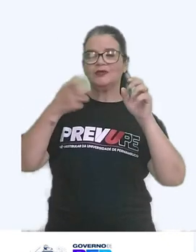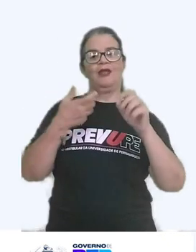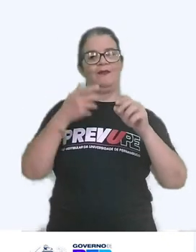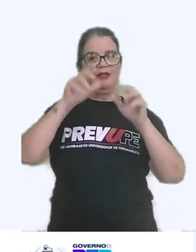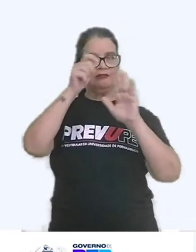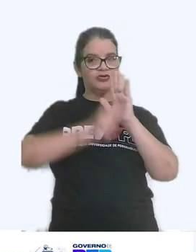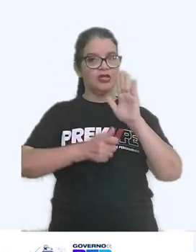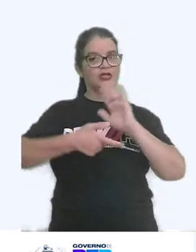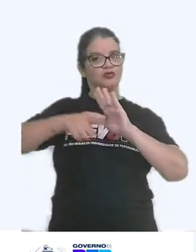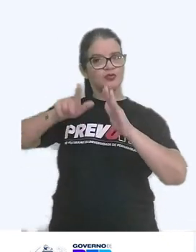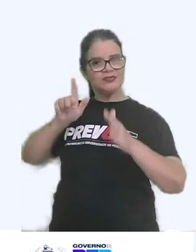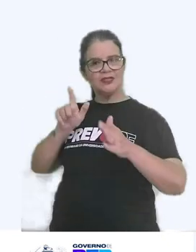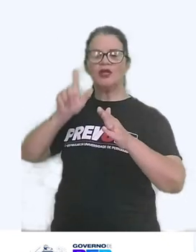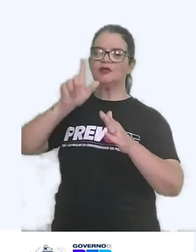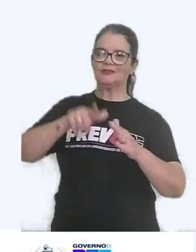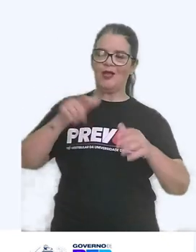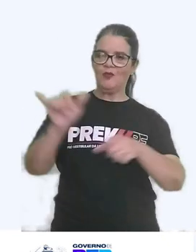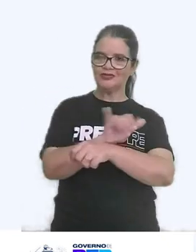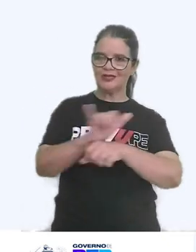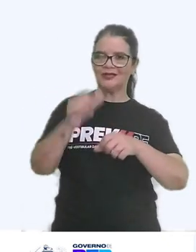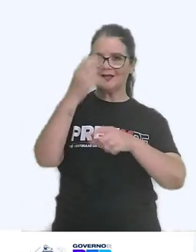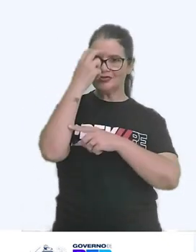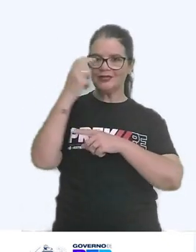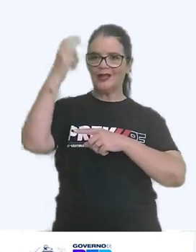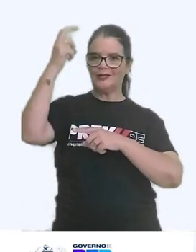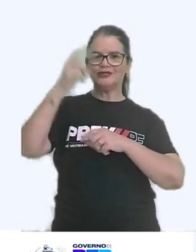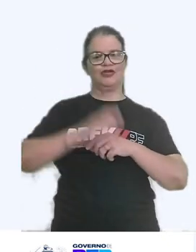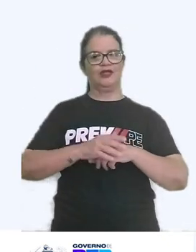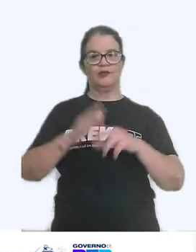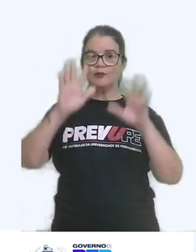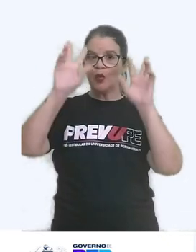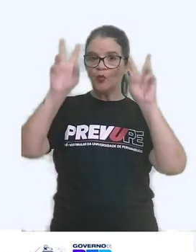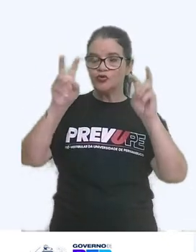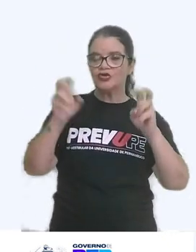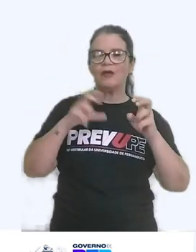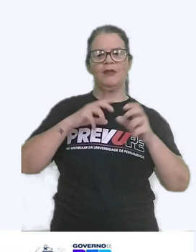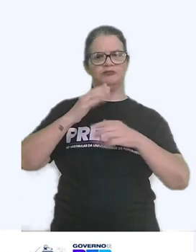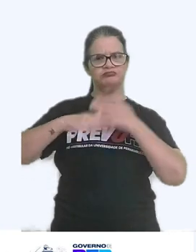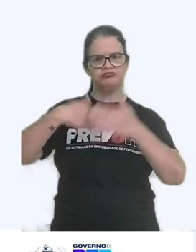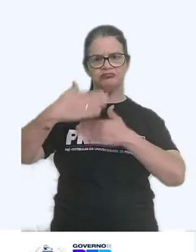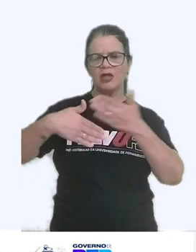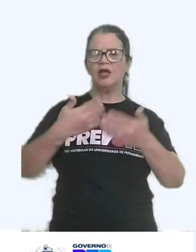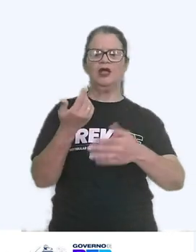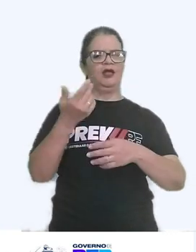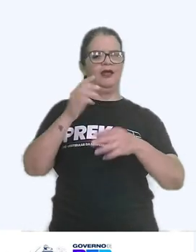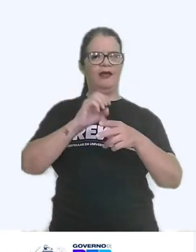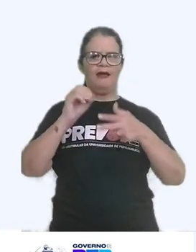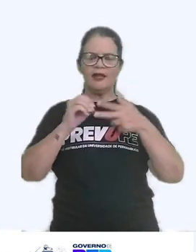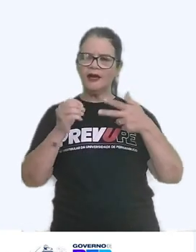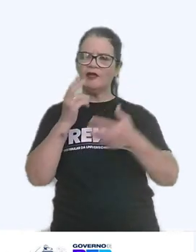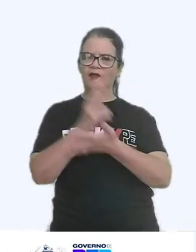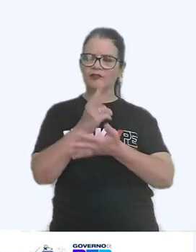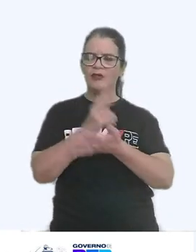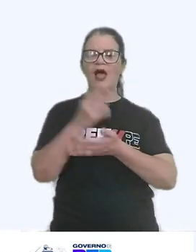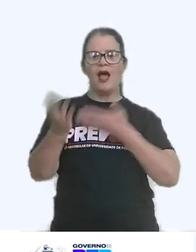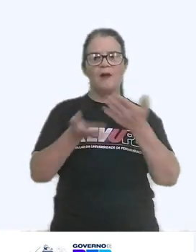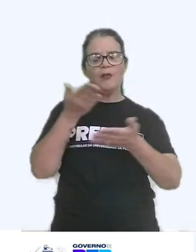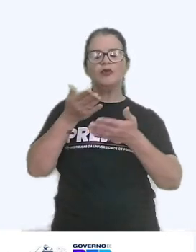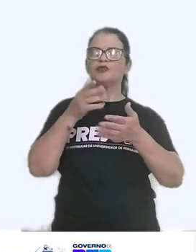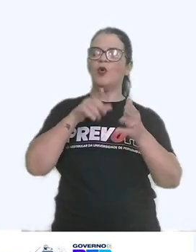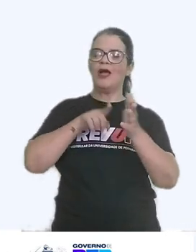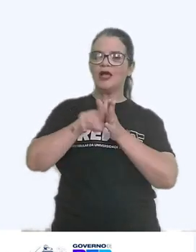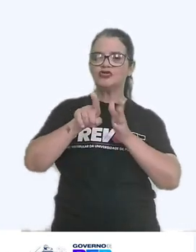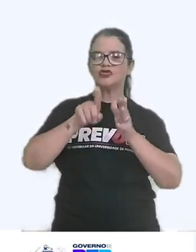redações anteriores é uma estratégia inteligente. Os temas recorrentes no Enem frequentemente abordam questões políticas,